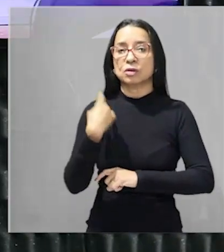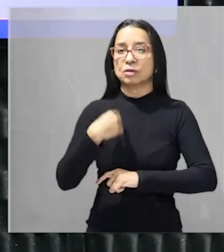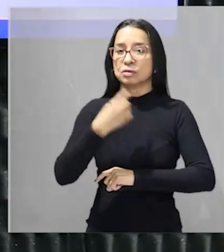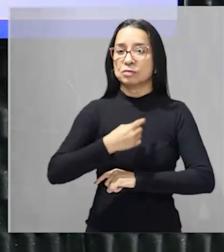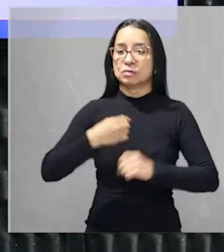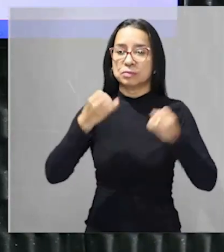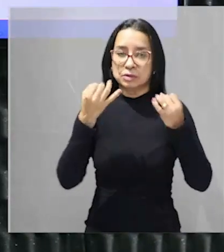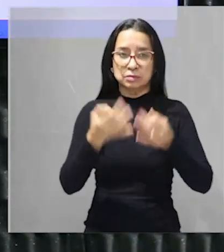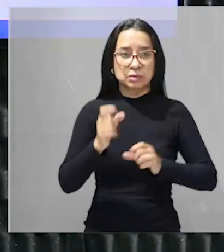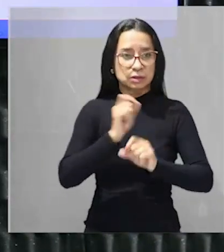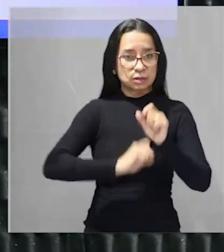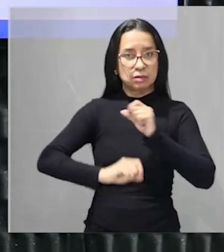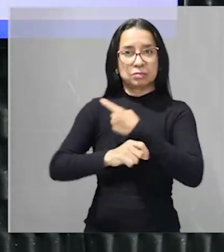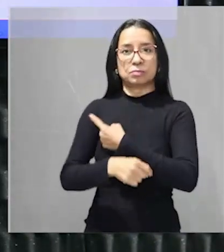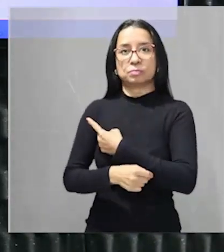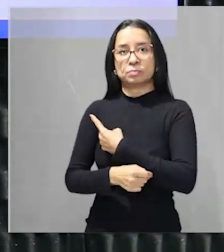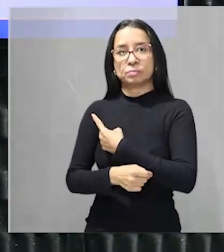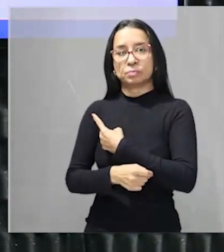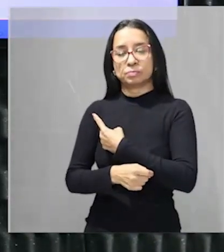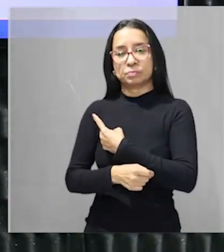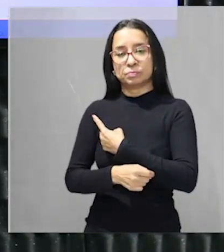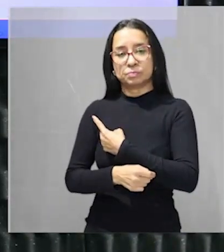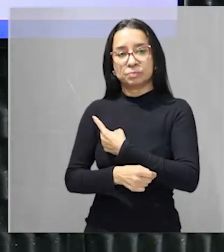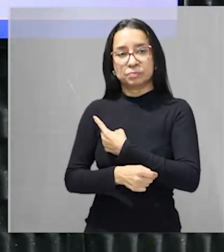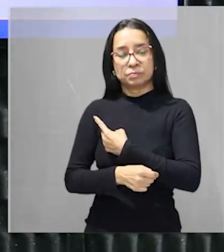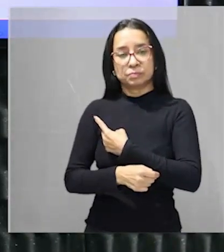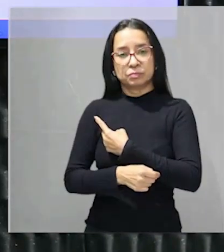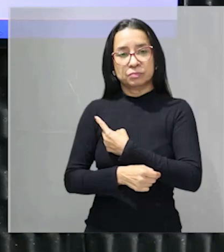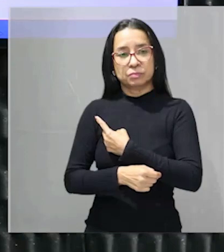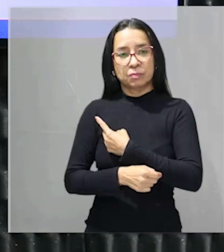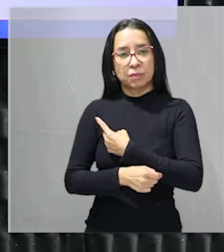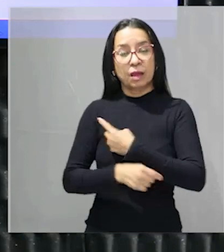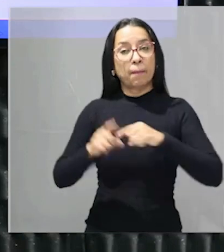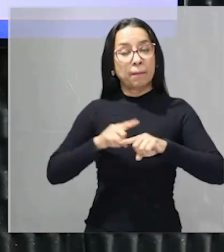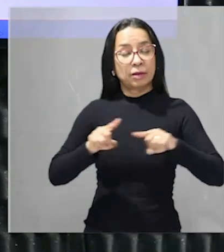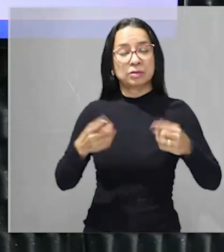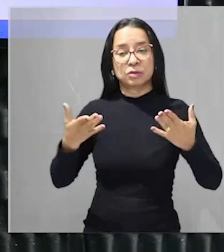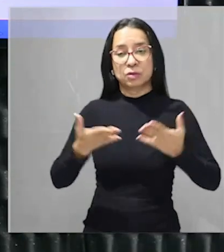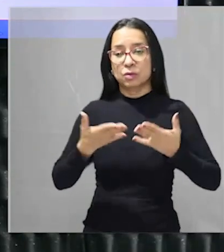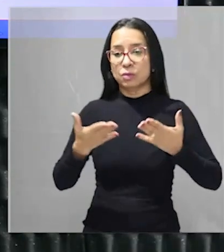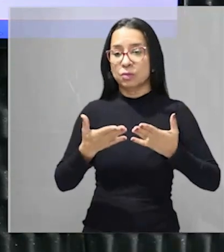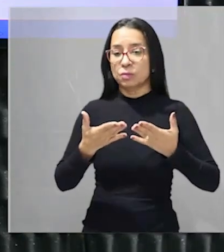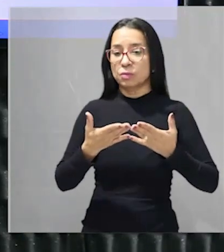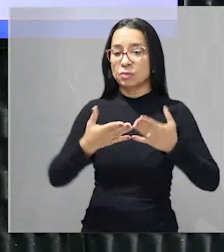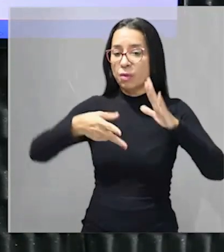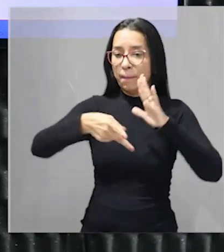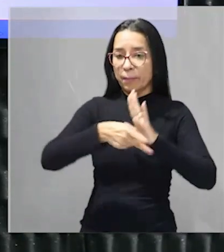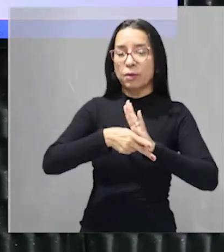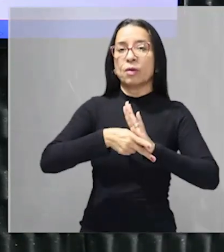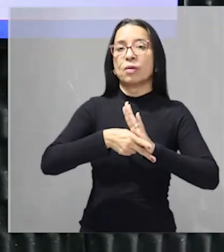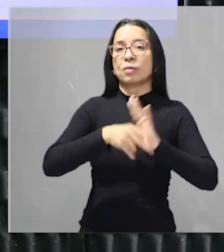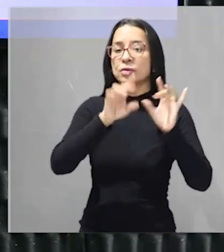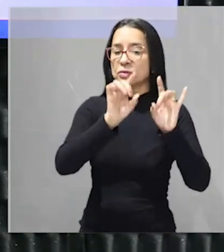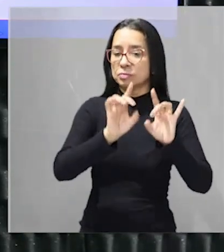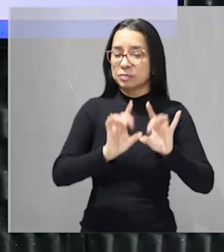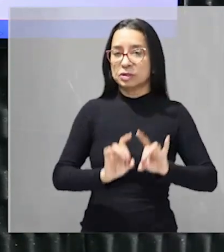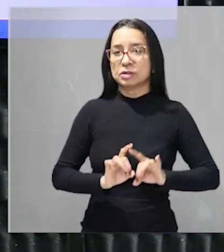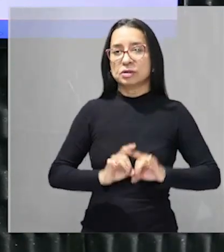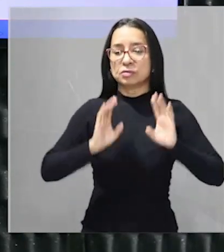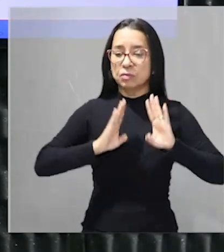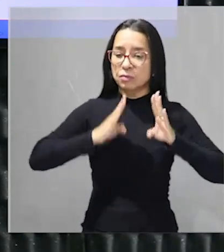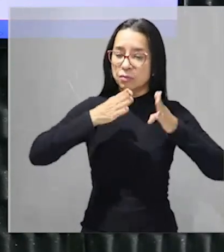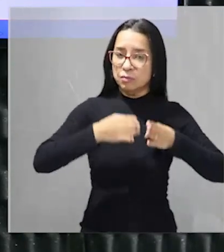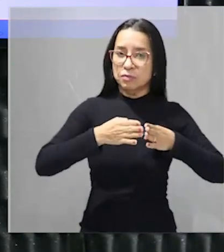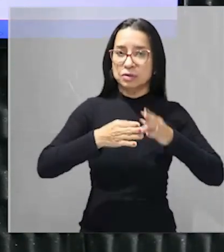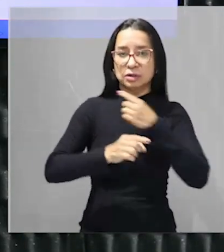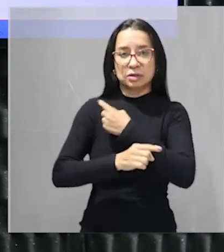falar sobre os domínios morfoclimáticos tá mas nós vamos dar uma especificidade claro vamos focar aí